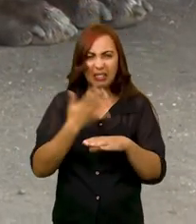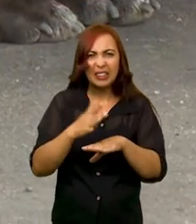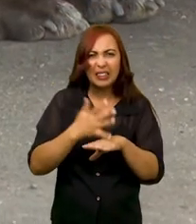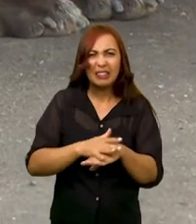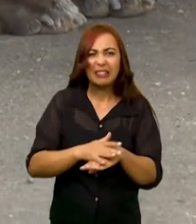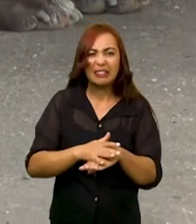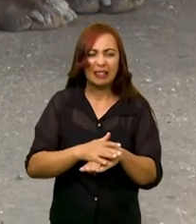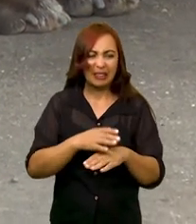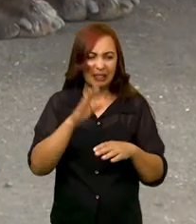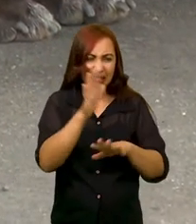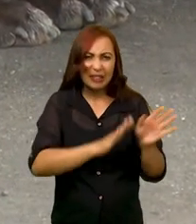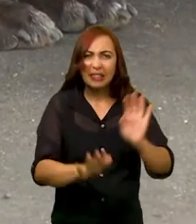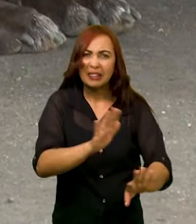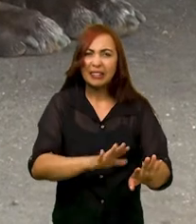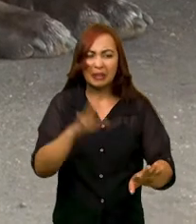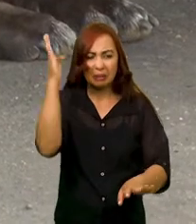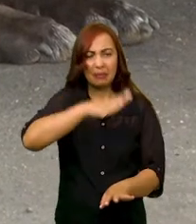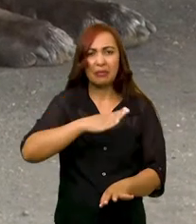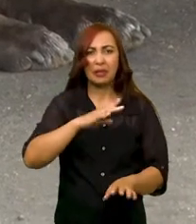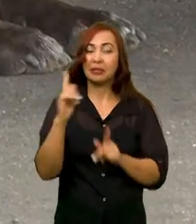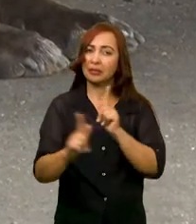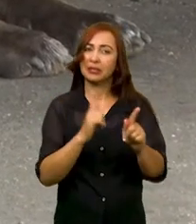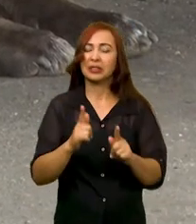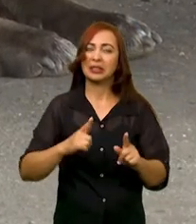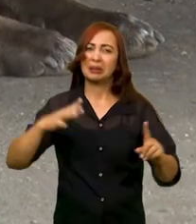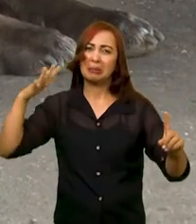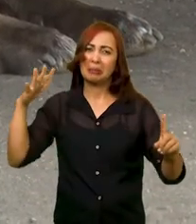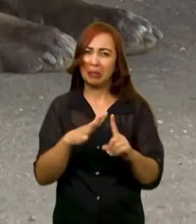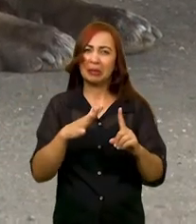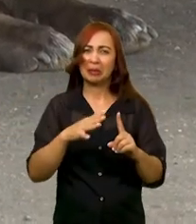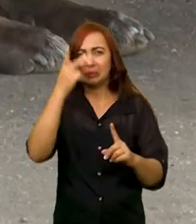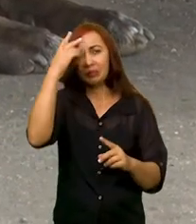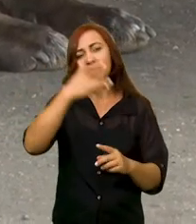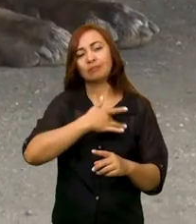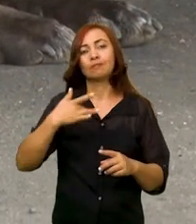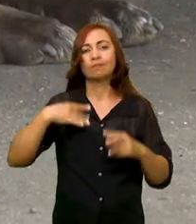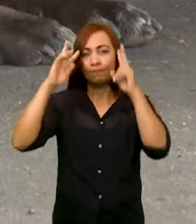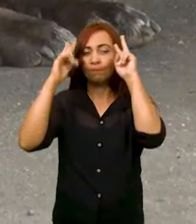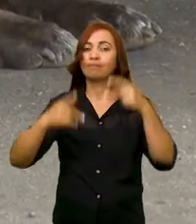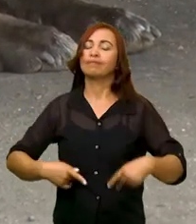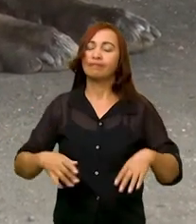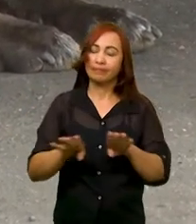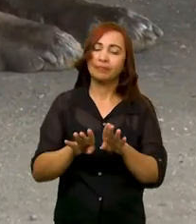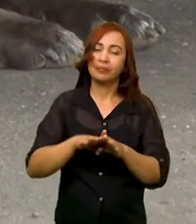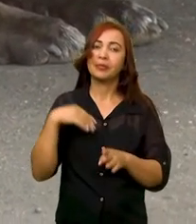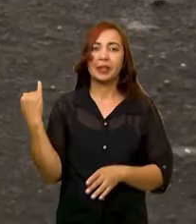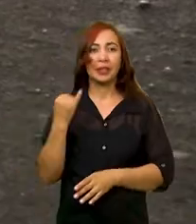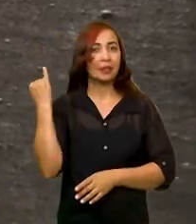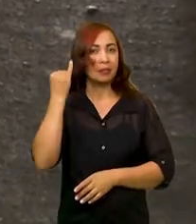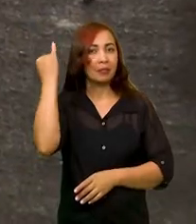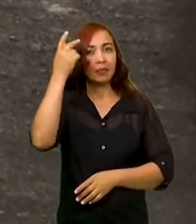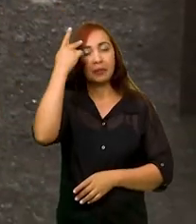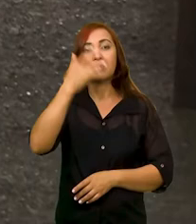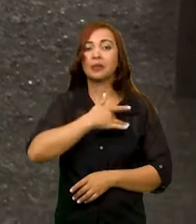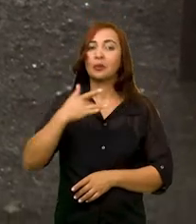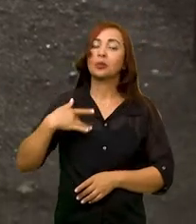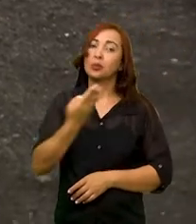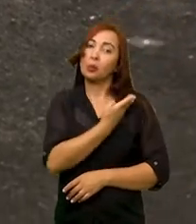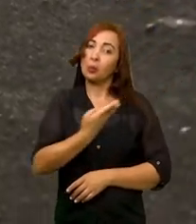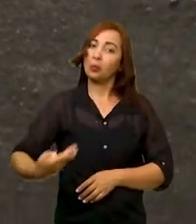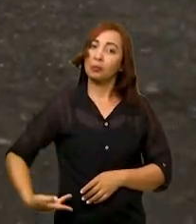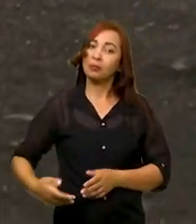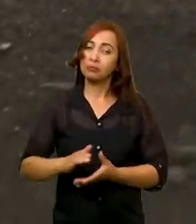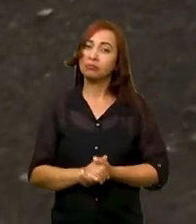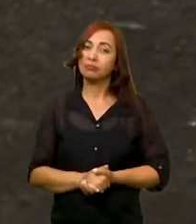espaços públicos, isso também pode aumentar a ocorrência de zoonoses, que são doenças transmitidas dos animais para os humanos. Então,